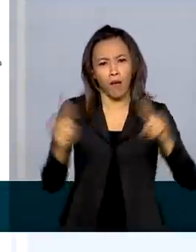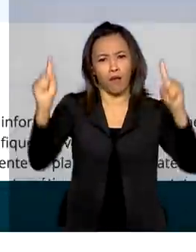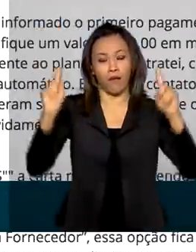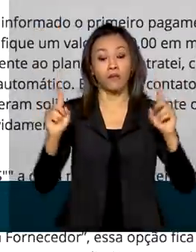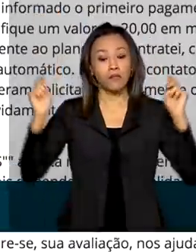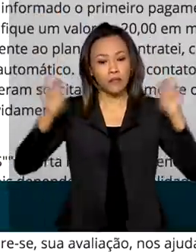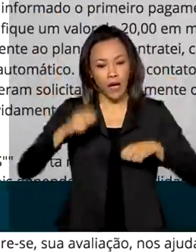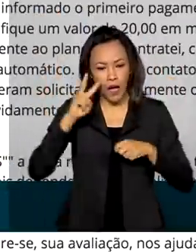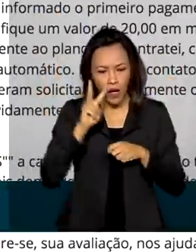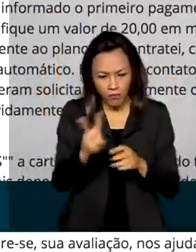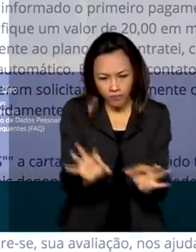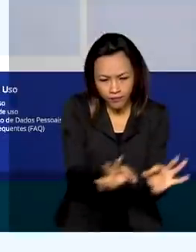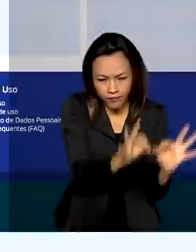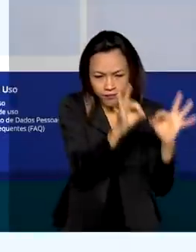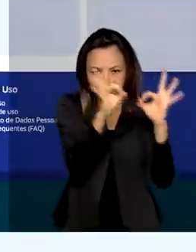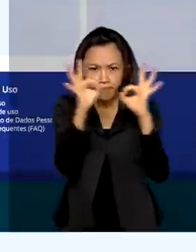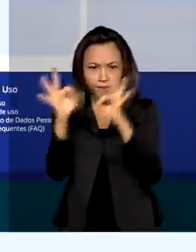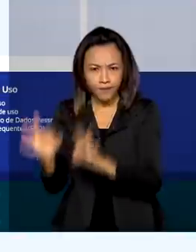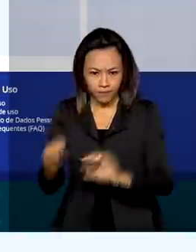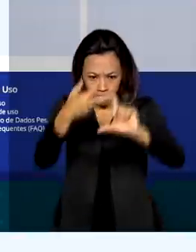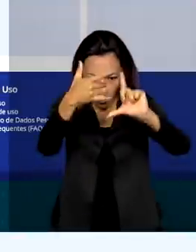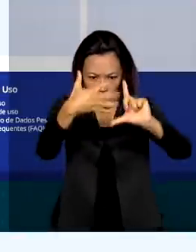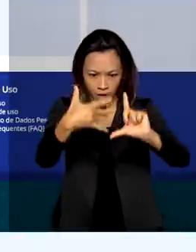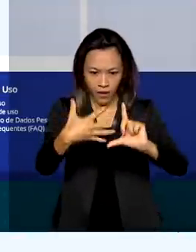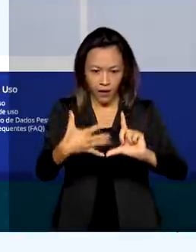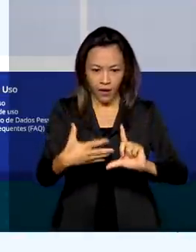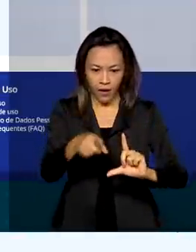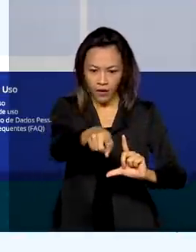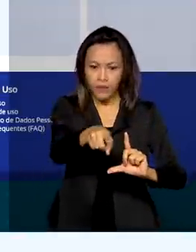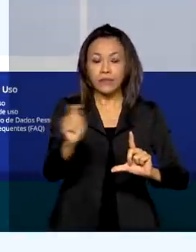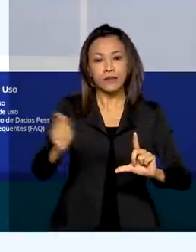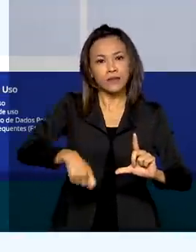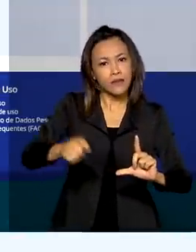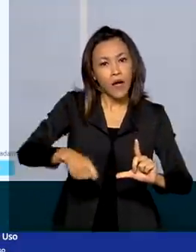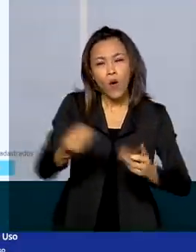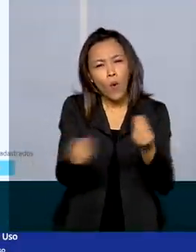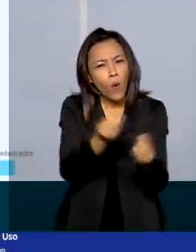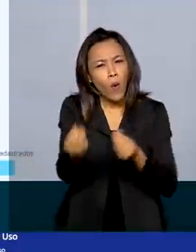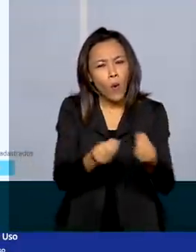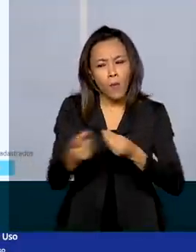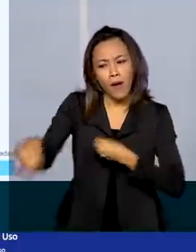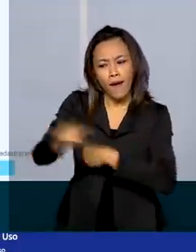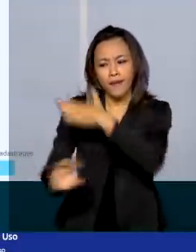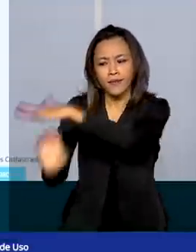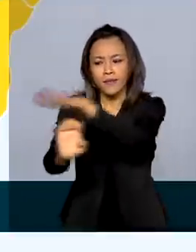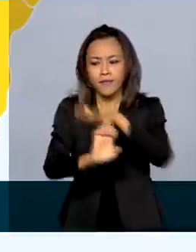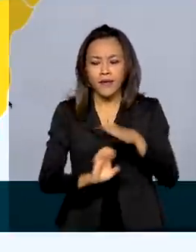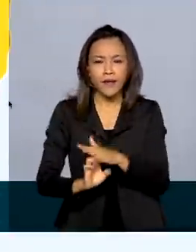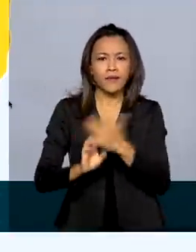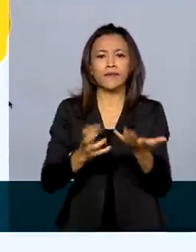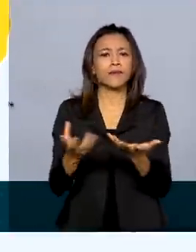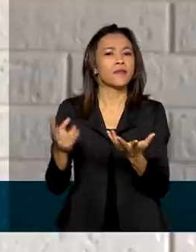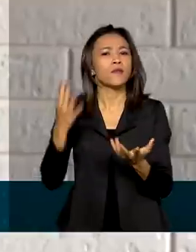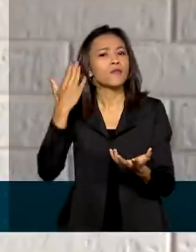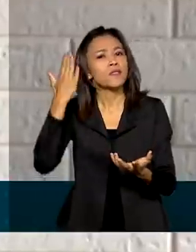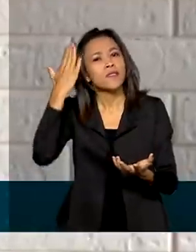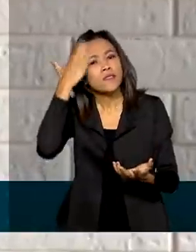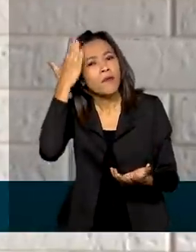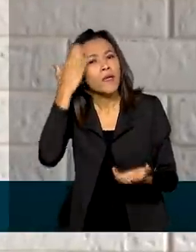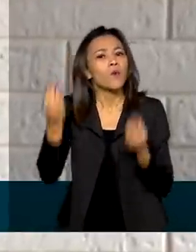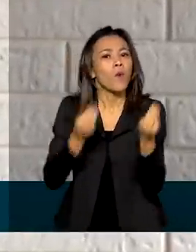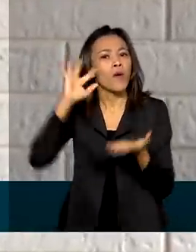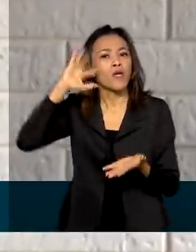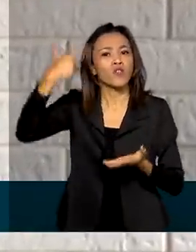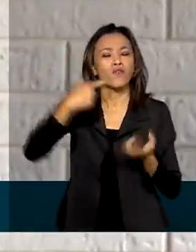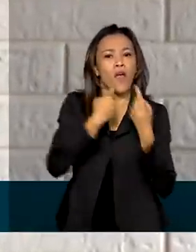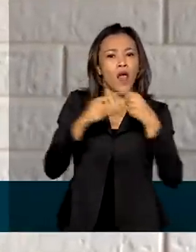acompanhar nessa plataforma do governo federal como as empresas estão lidando com as queixas dos seus clientes. Se o valor estiver